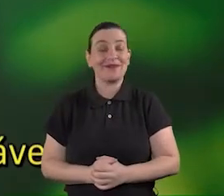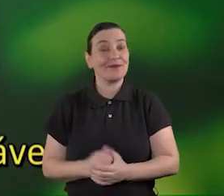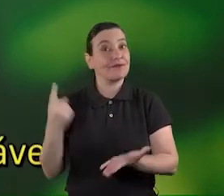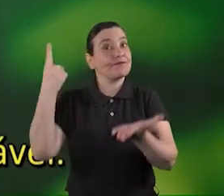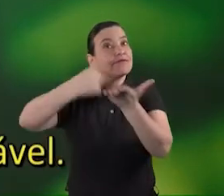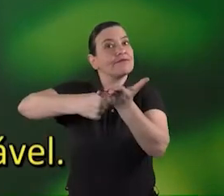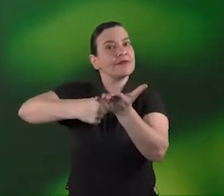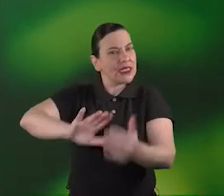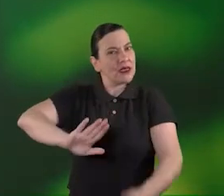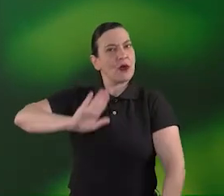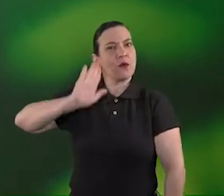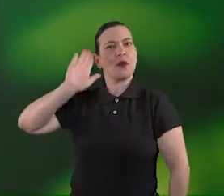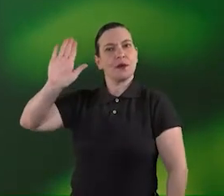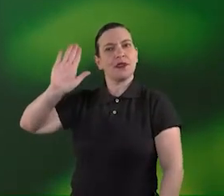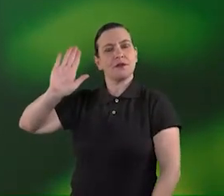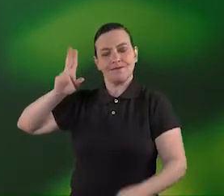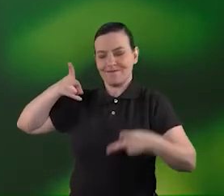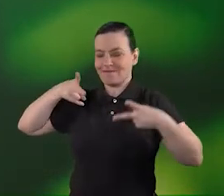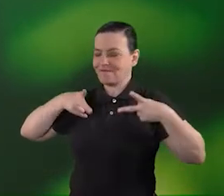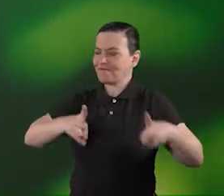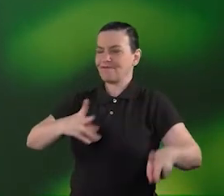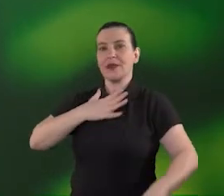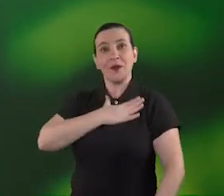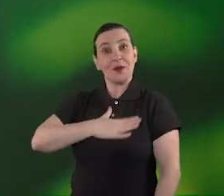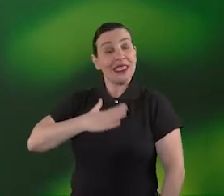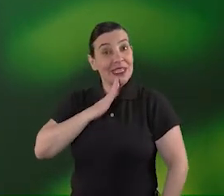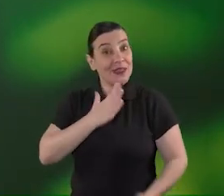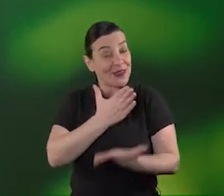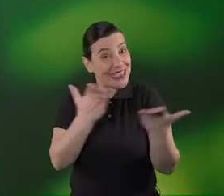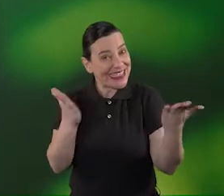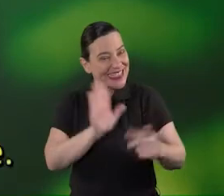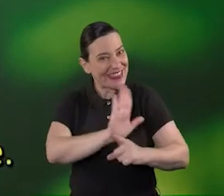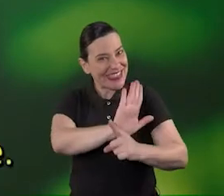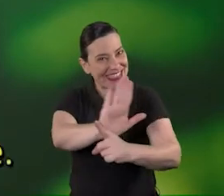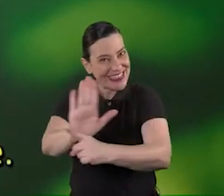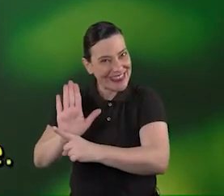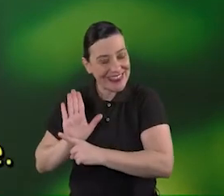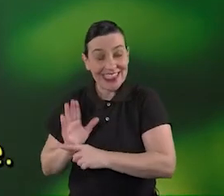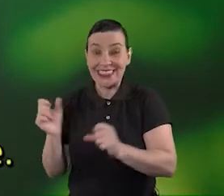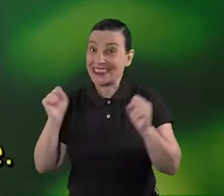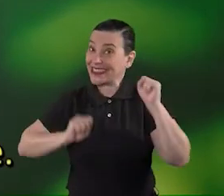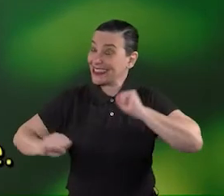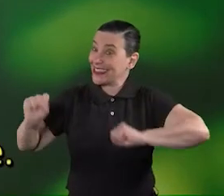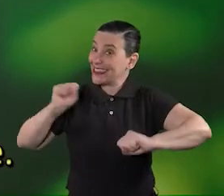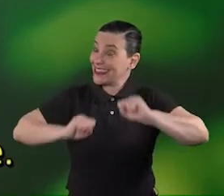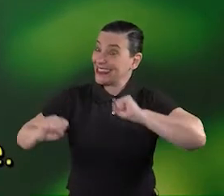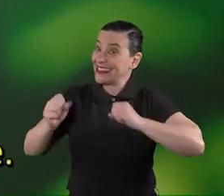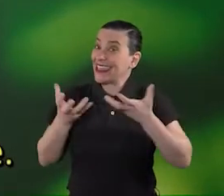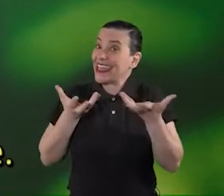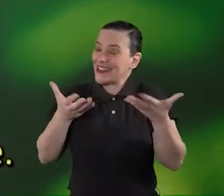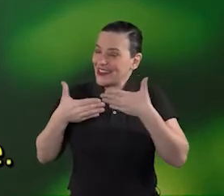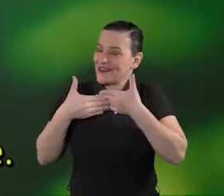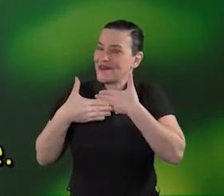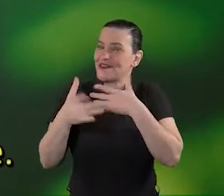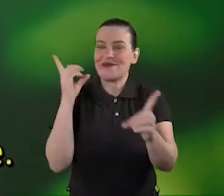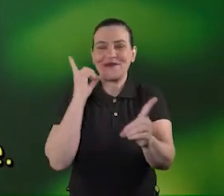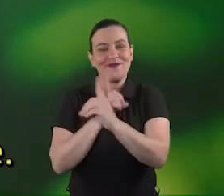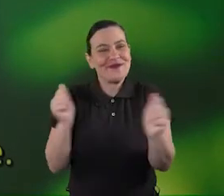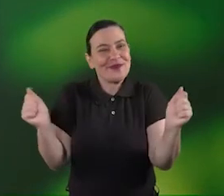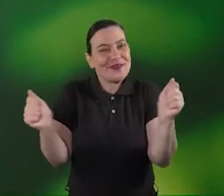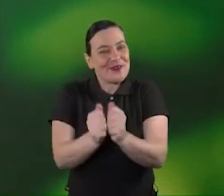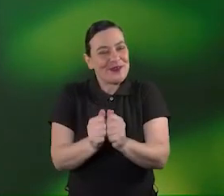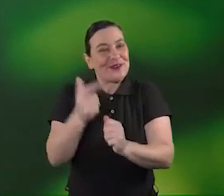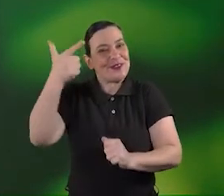compromisso com vocês é inabalável é um prazer conhecê-los e servi-los estou ansioso pelo momento em que estaremos juntos novamente